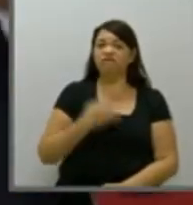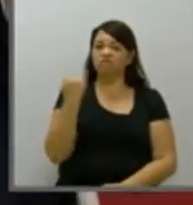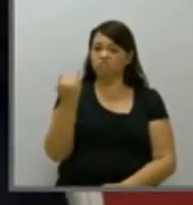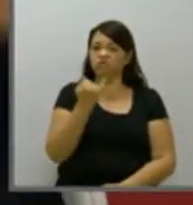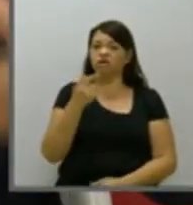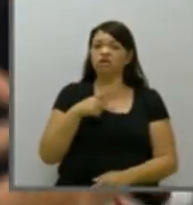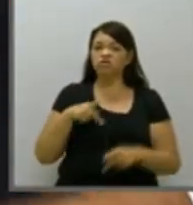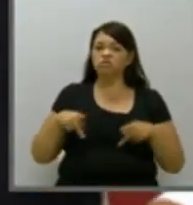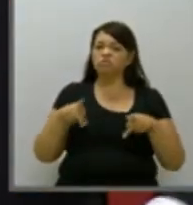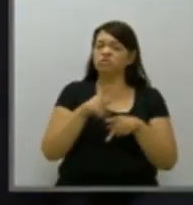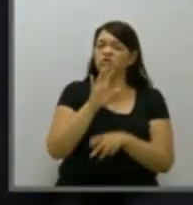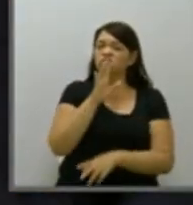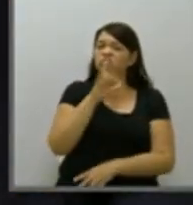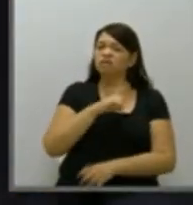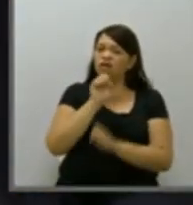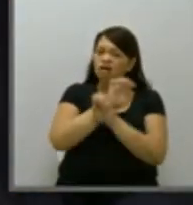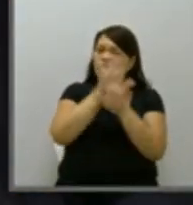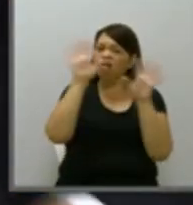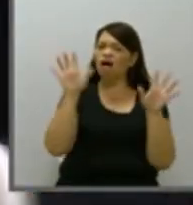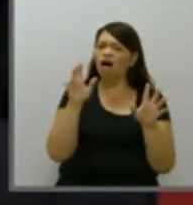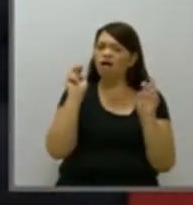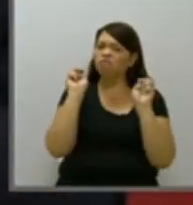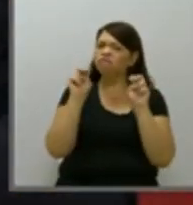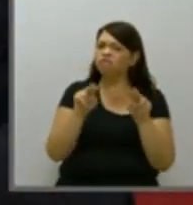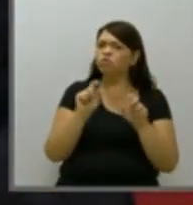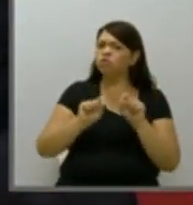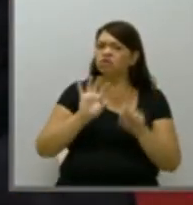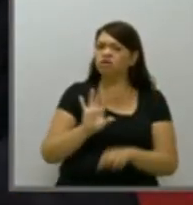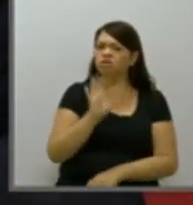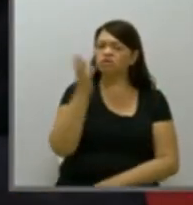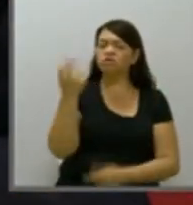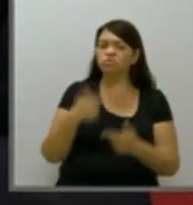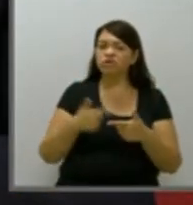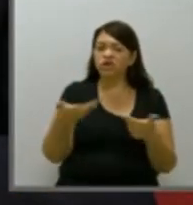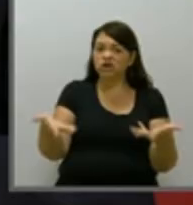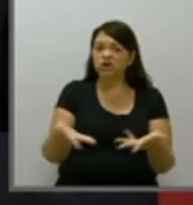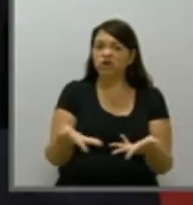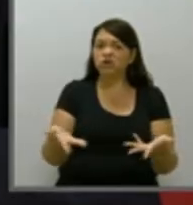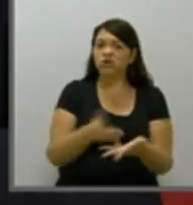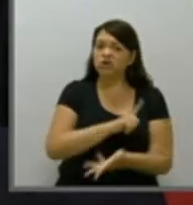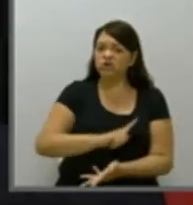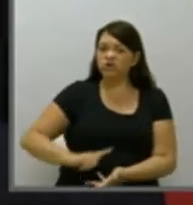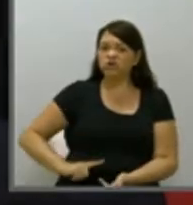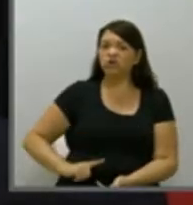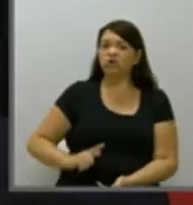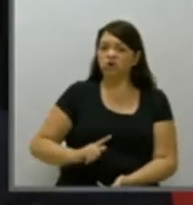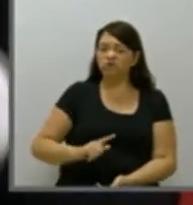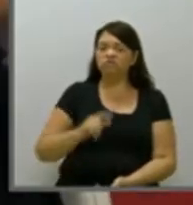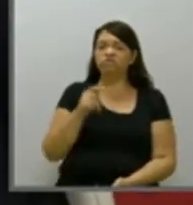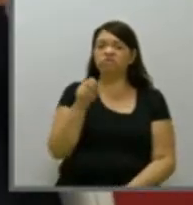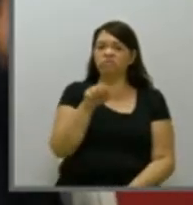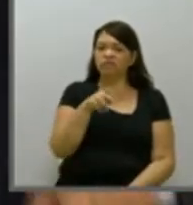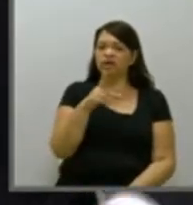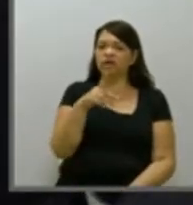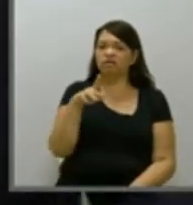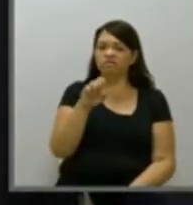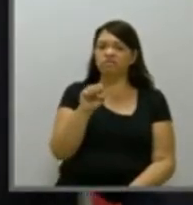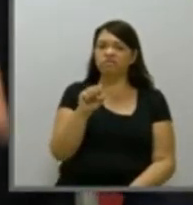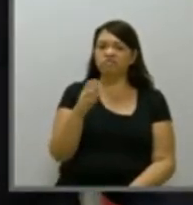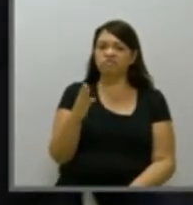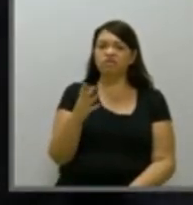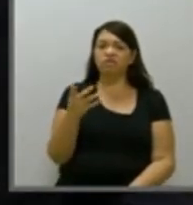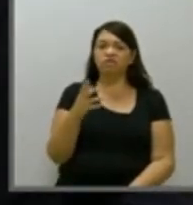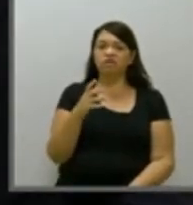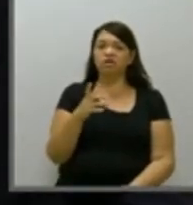ter clareza do que está acontecendo, porque assim, hoje, o governo MIC, do PSB, lá de Cachoeirinha, entrou com um